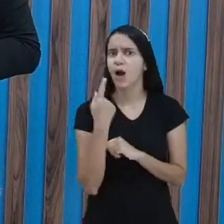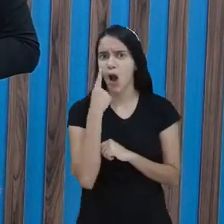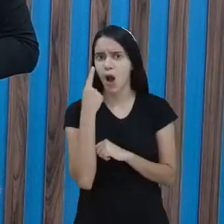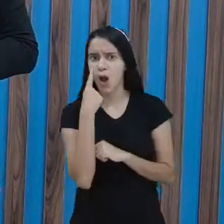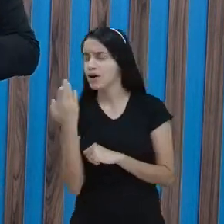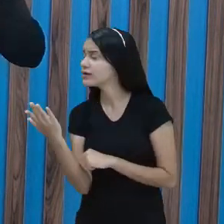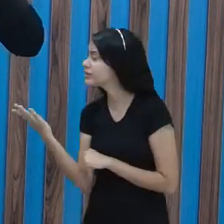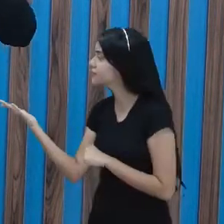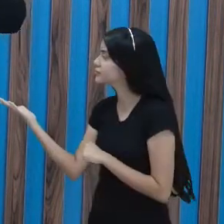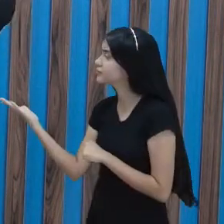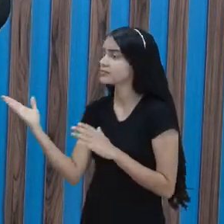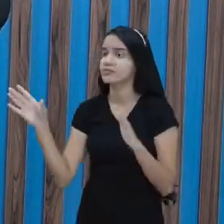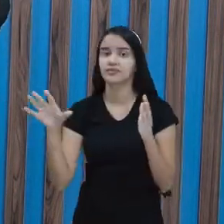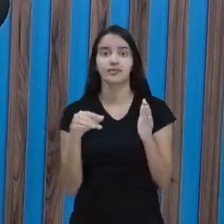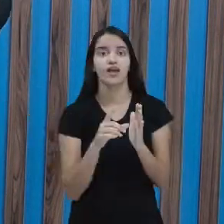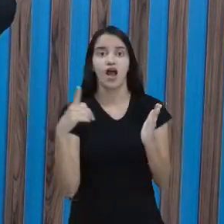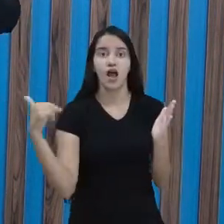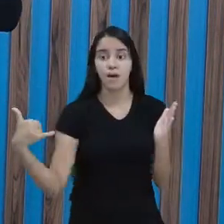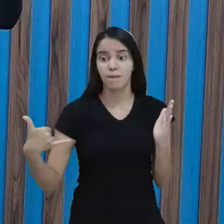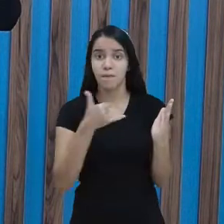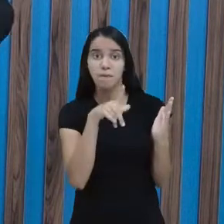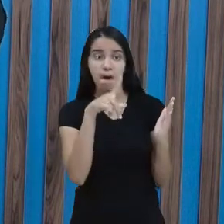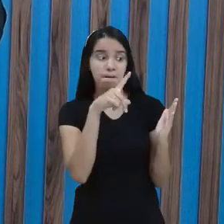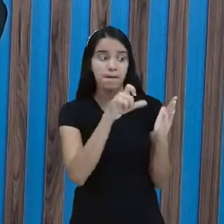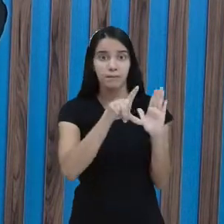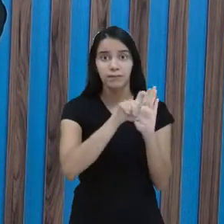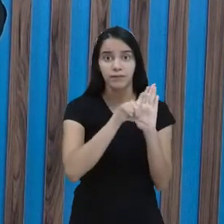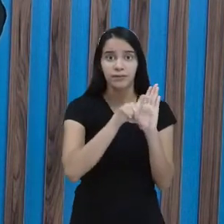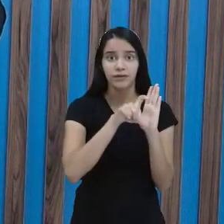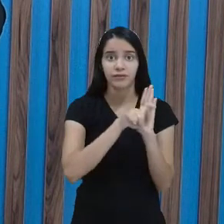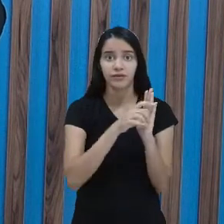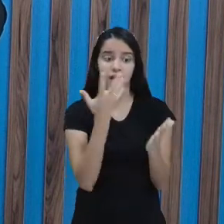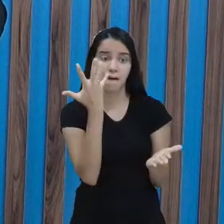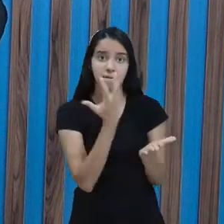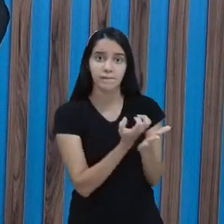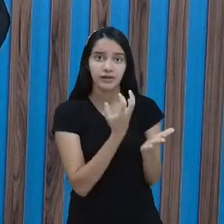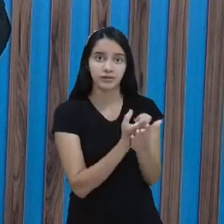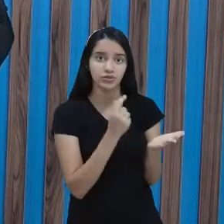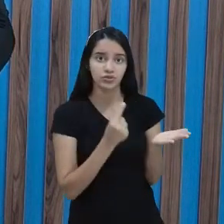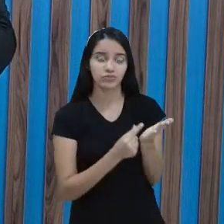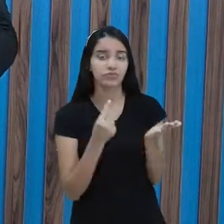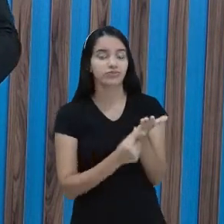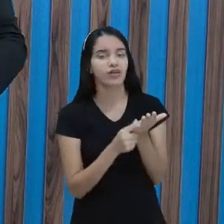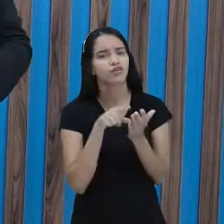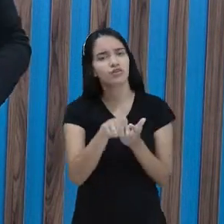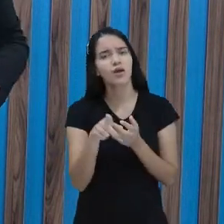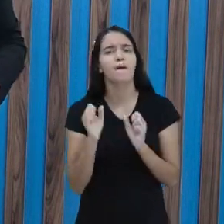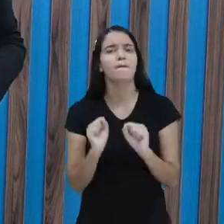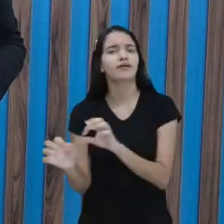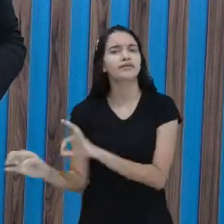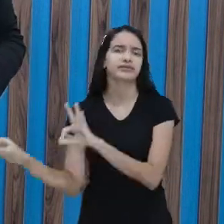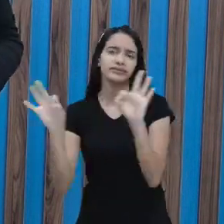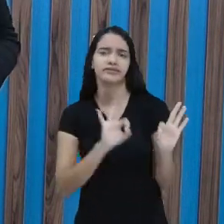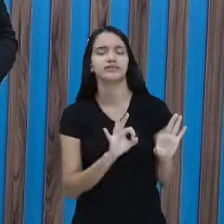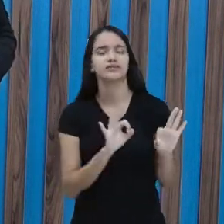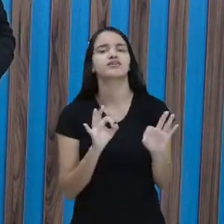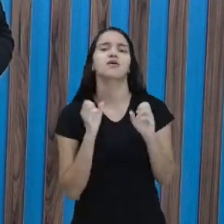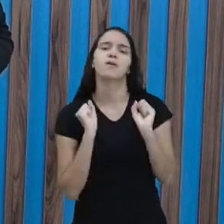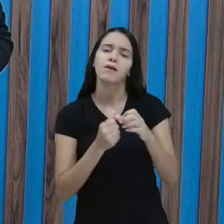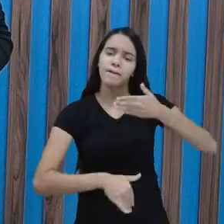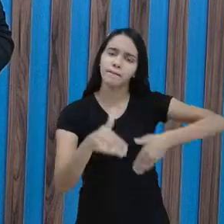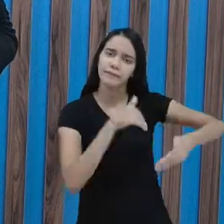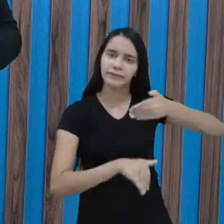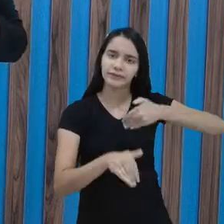QR Code aqui, ó. Mira teu celular, baixa o aplicativo, tá? Por lá você pode assistir, pode